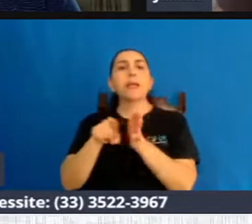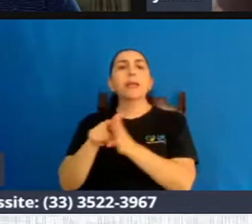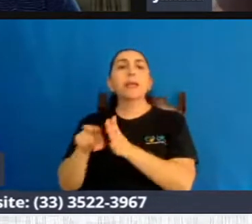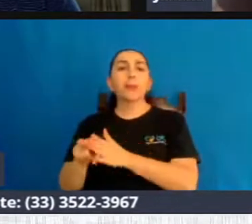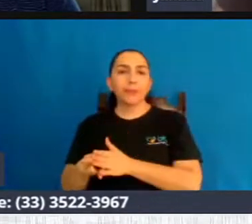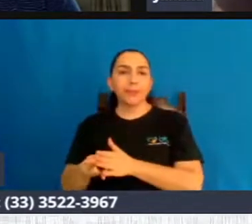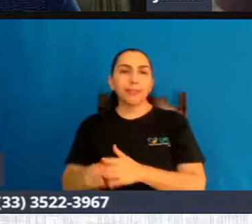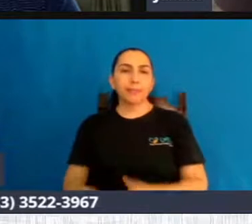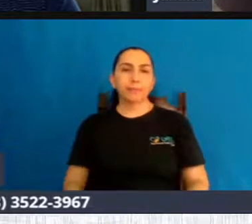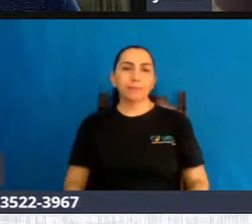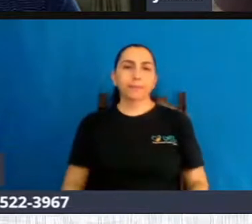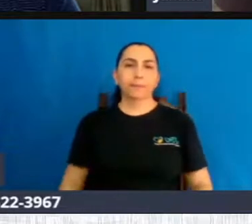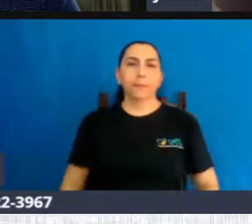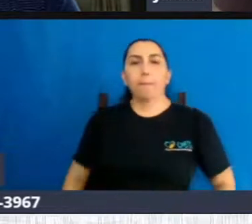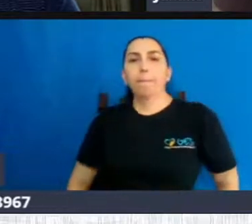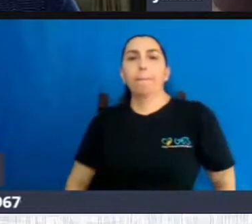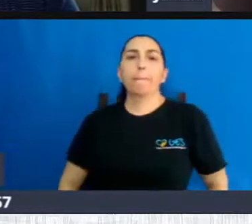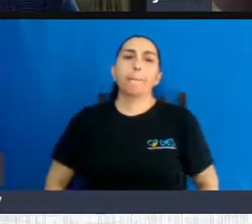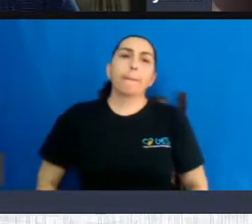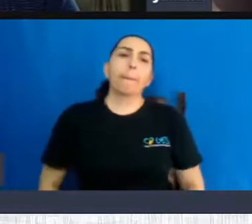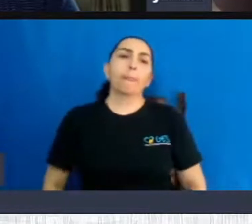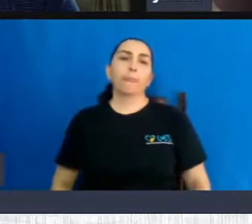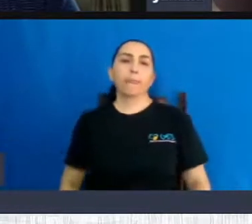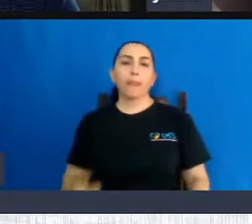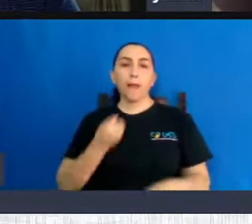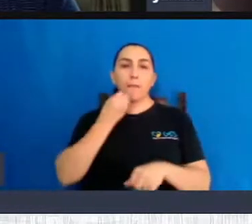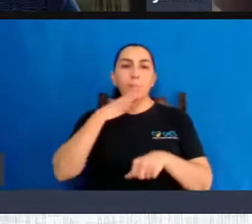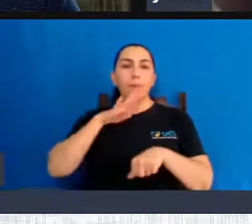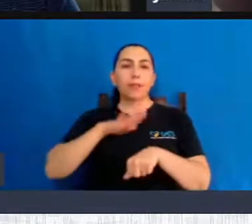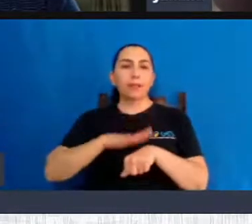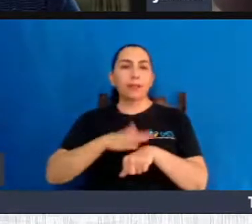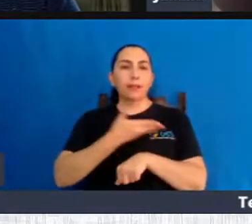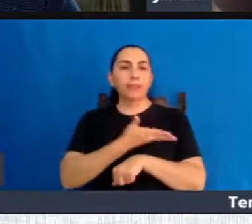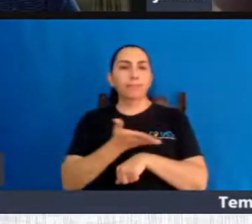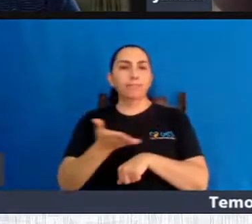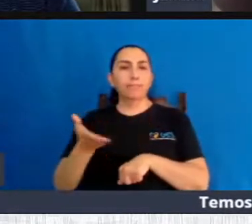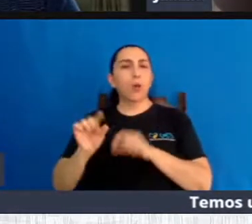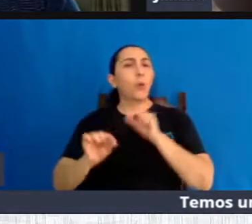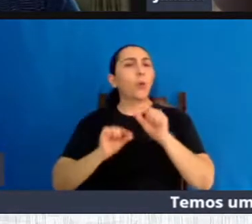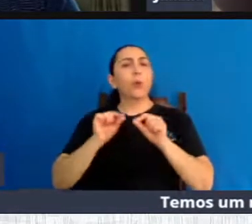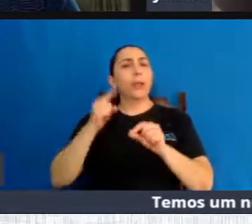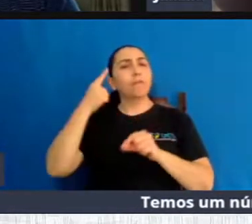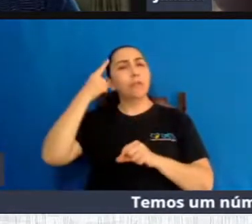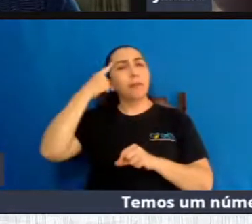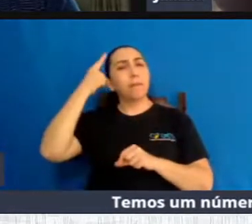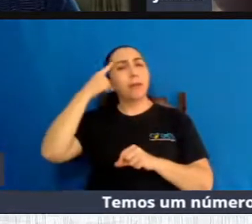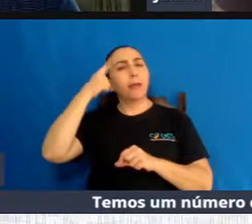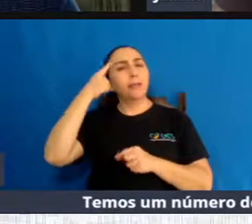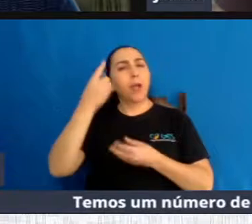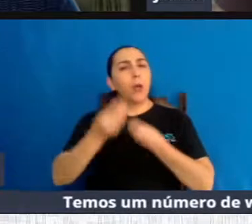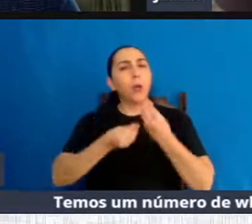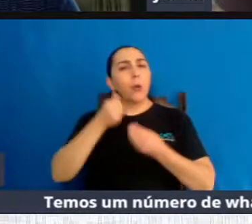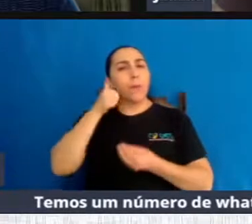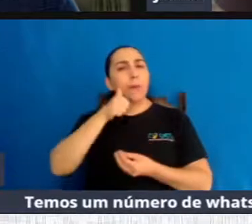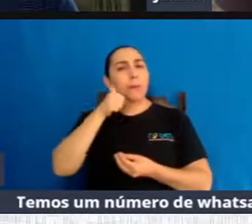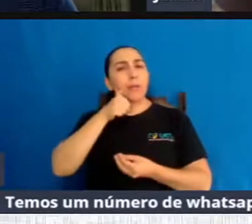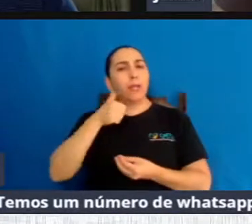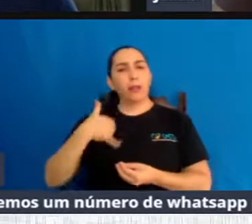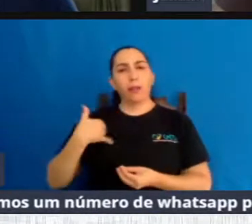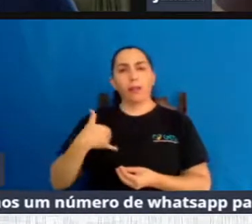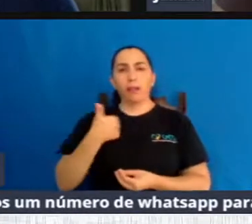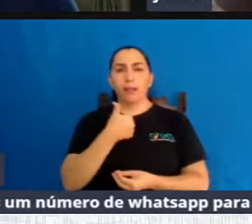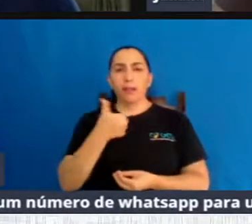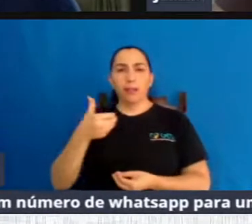selecionamos algumas perguntas. Vou ler a primeira, então. Boa tarde, Nazareno. O que você pensa sobre o